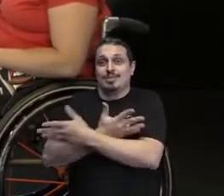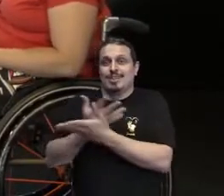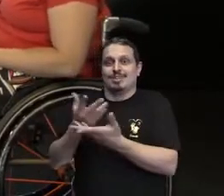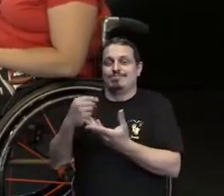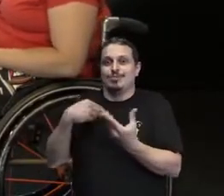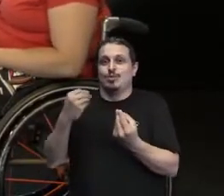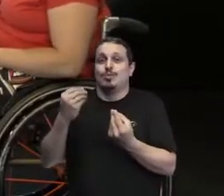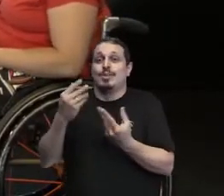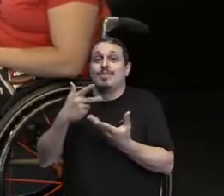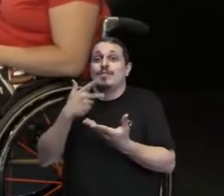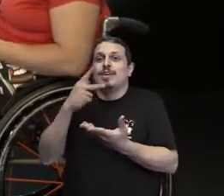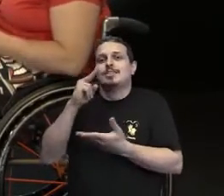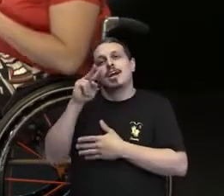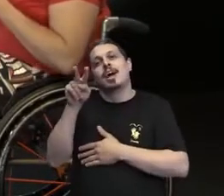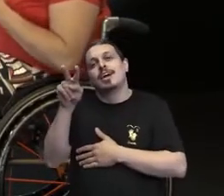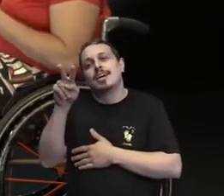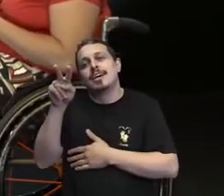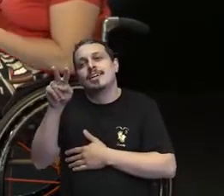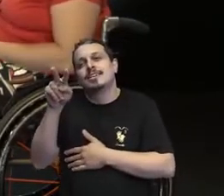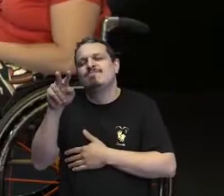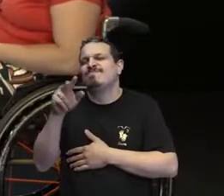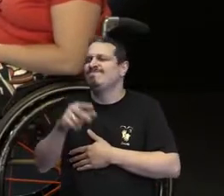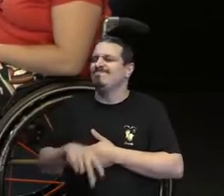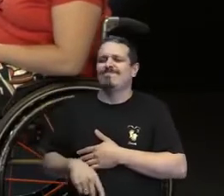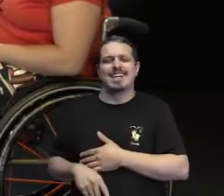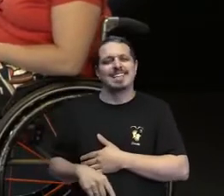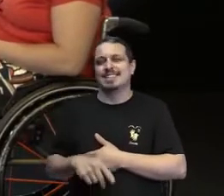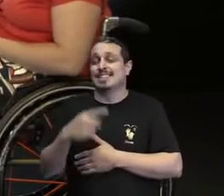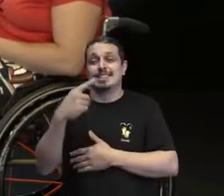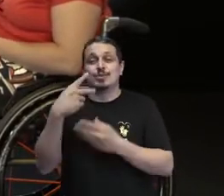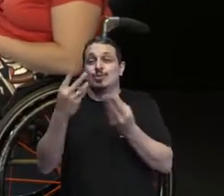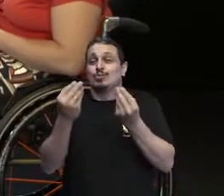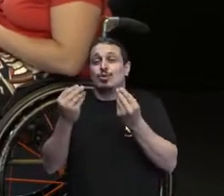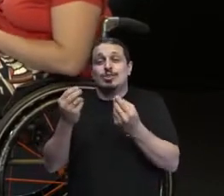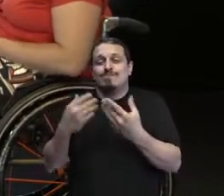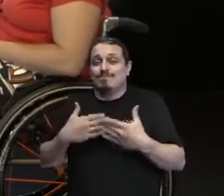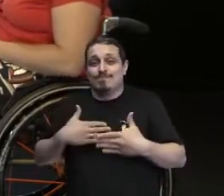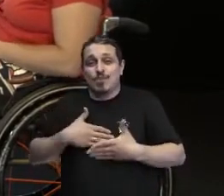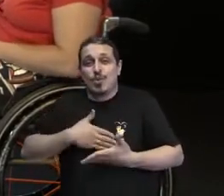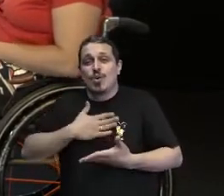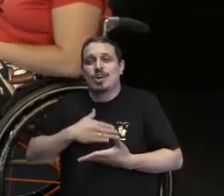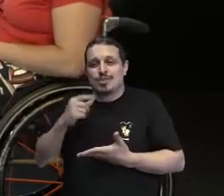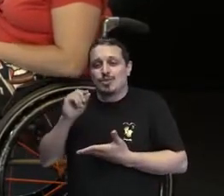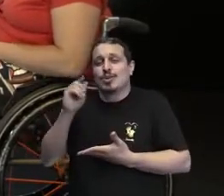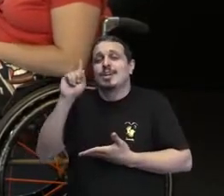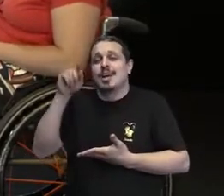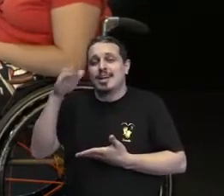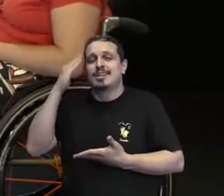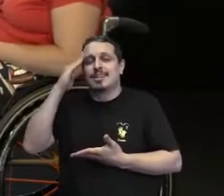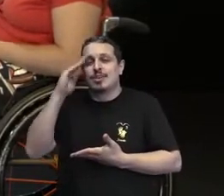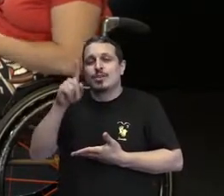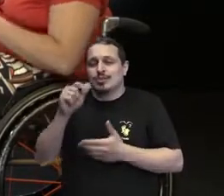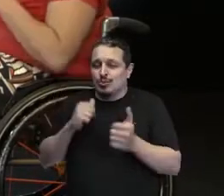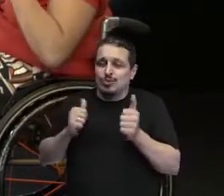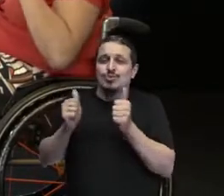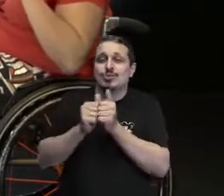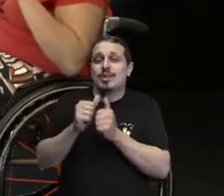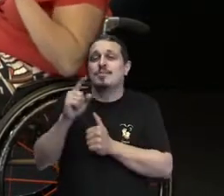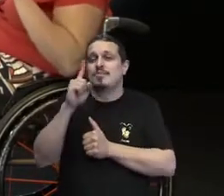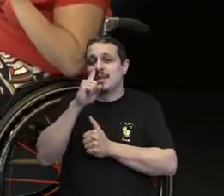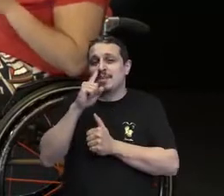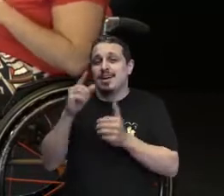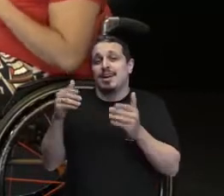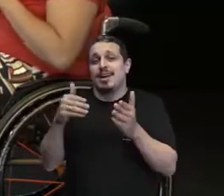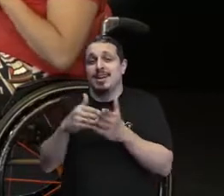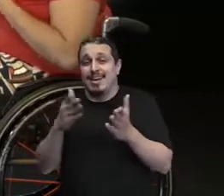quando eu vi sua mãe, eu falei, ah, é muito... Mãe, eu sei o significado de ter uma mãe do nosso lado. Minha mãe já foi embora faz